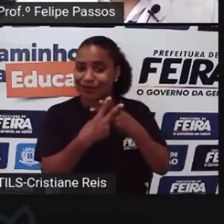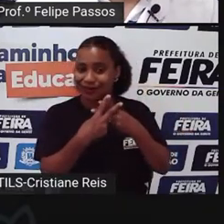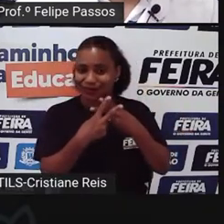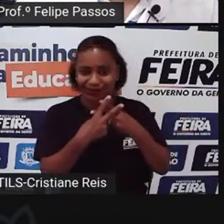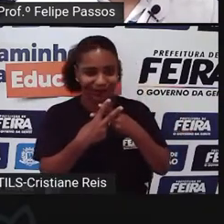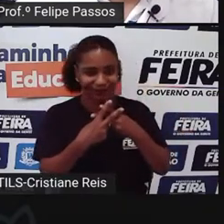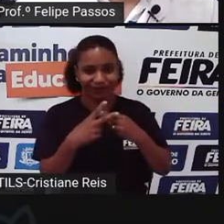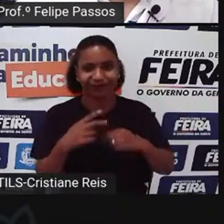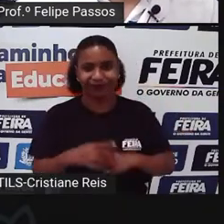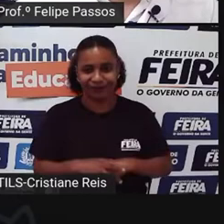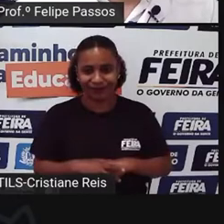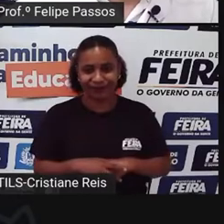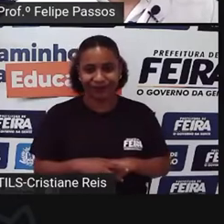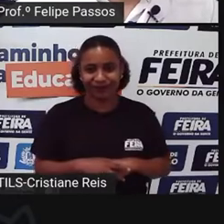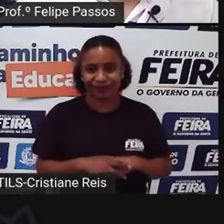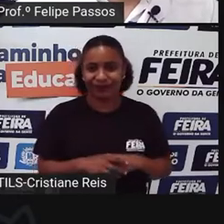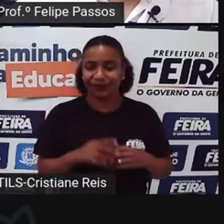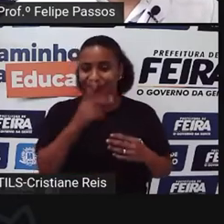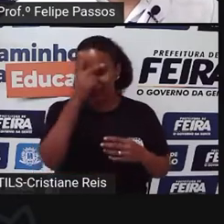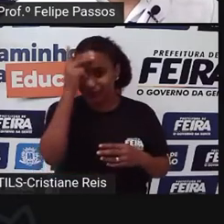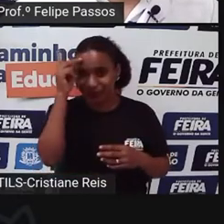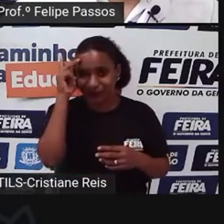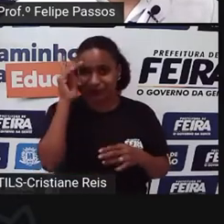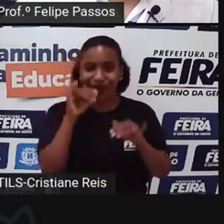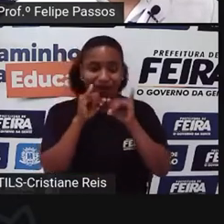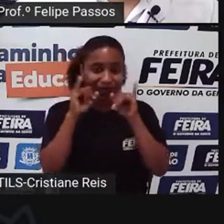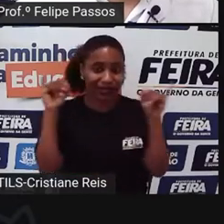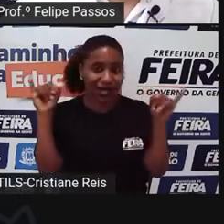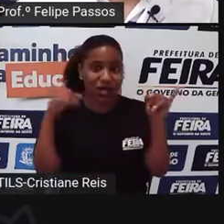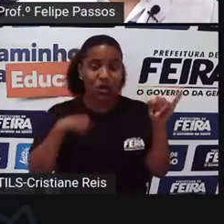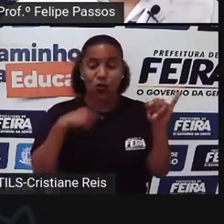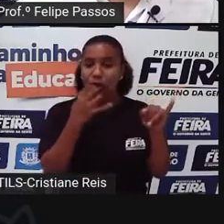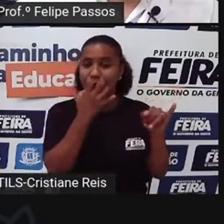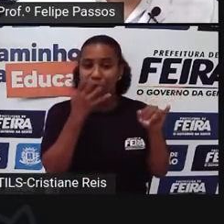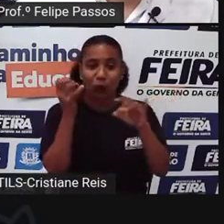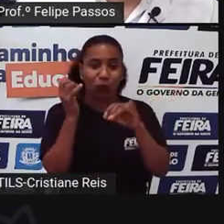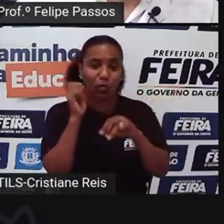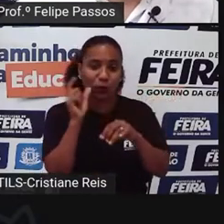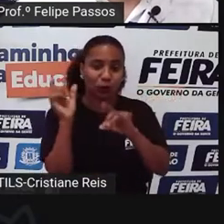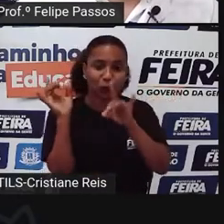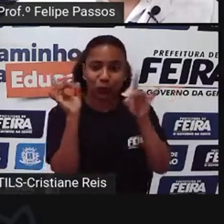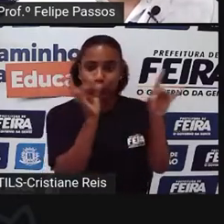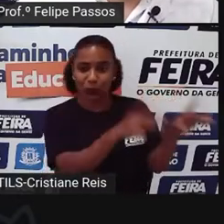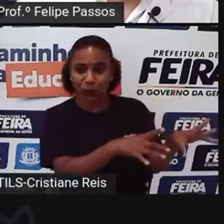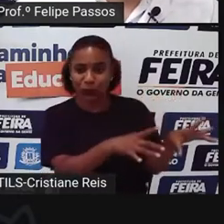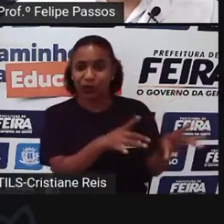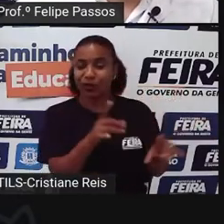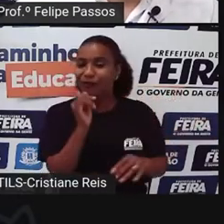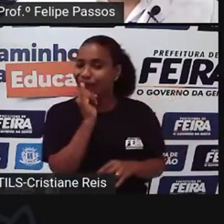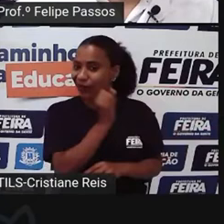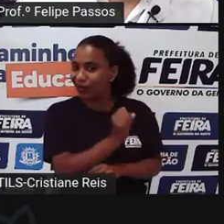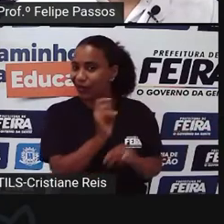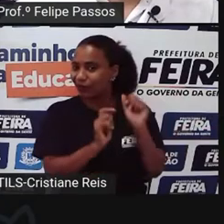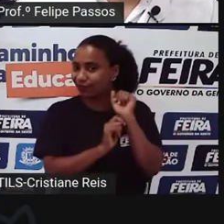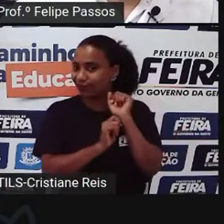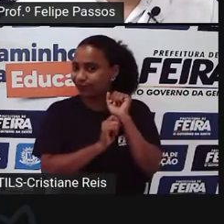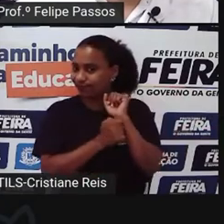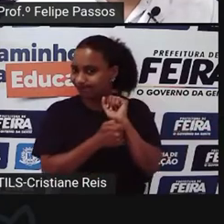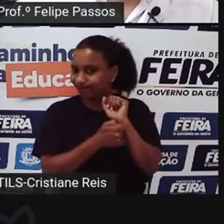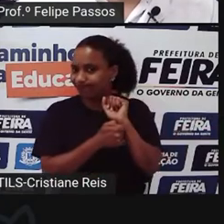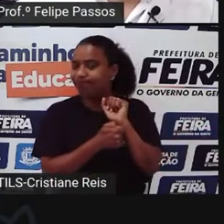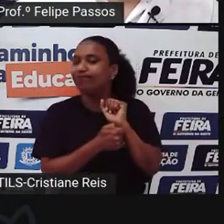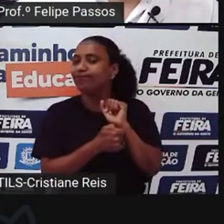anunciar Que está abandonando Seu animal É verdade Ninguém vai anunciar Então é muito difícil A gente ter os números